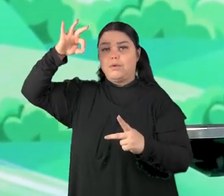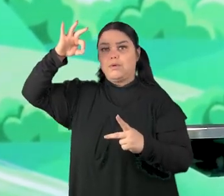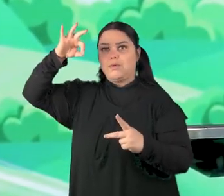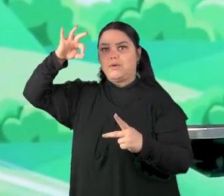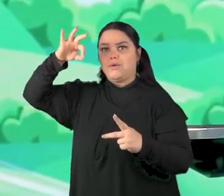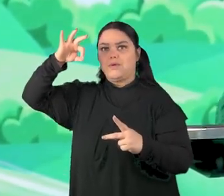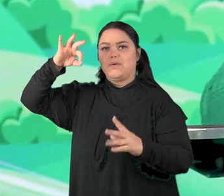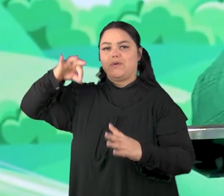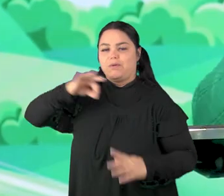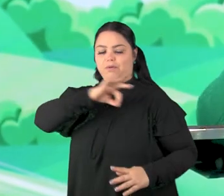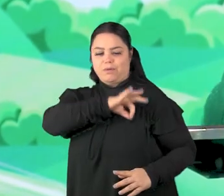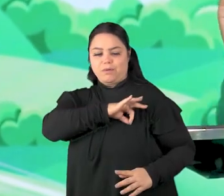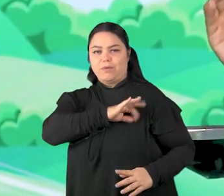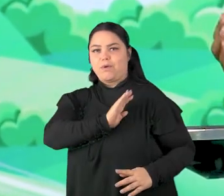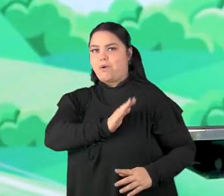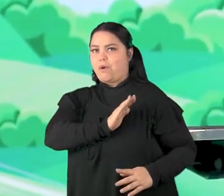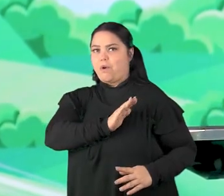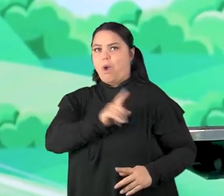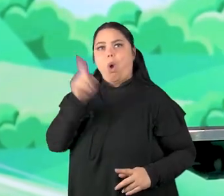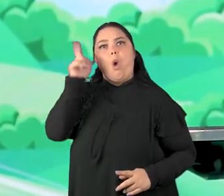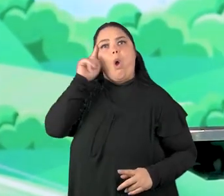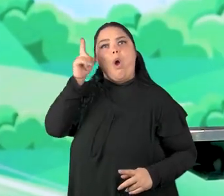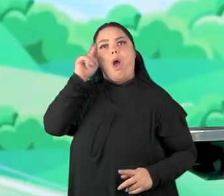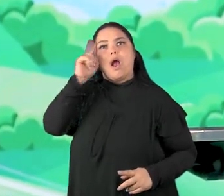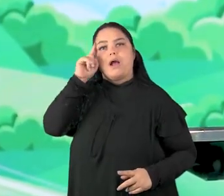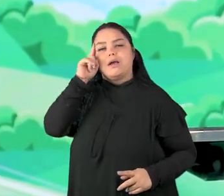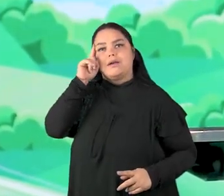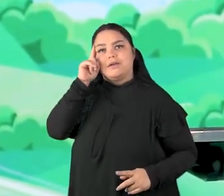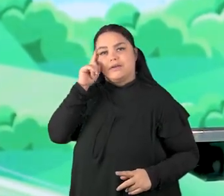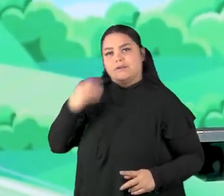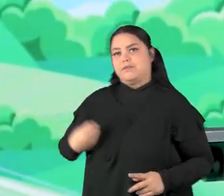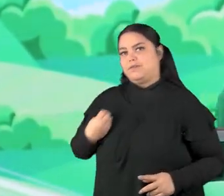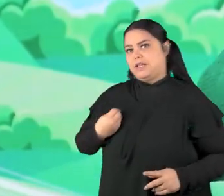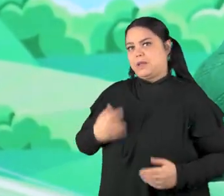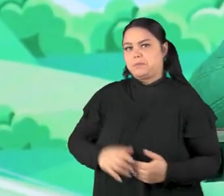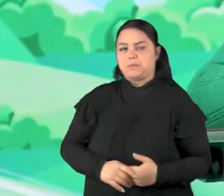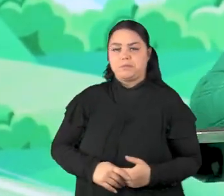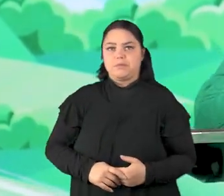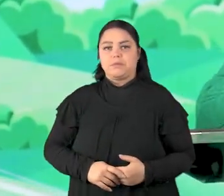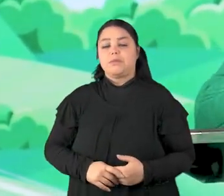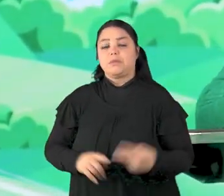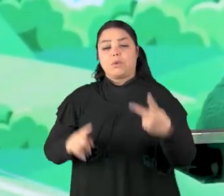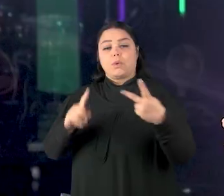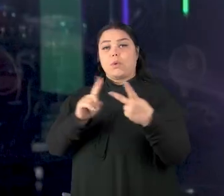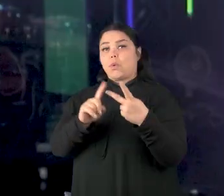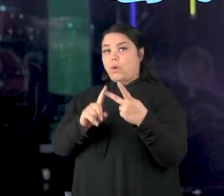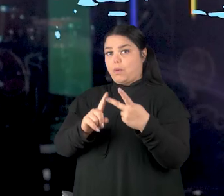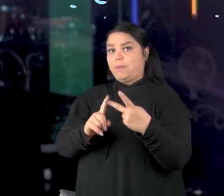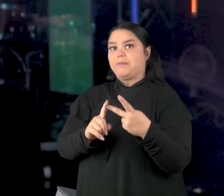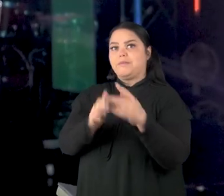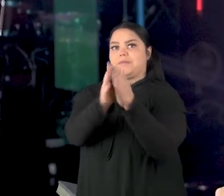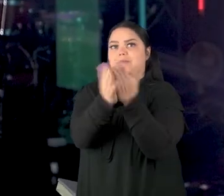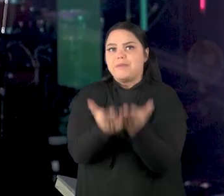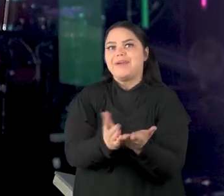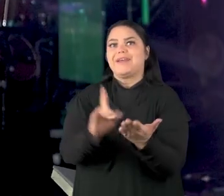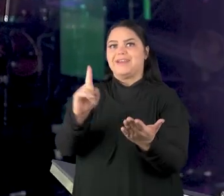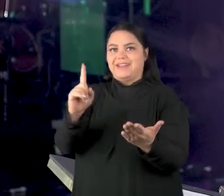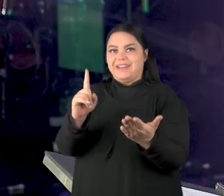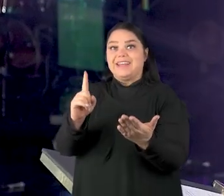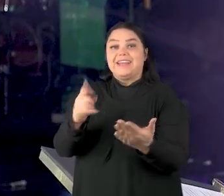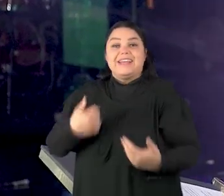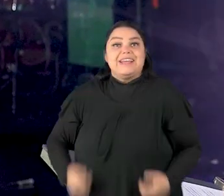Ele está nos nossos corações e todos os dias das nossas vidas. O segundo é a Bíblia.